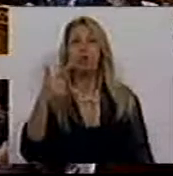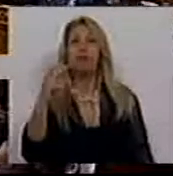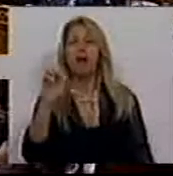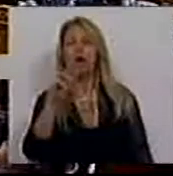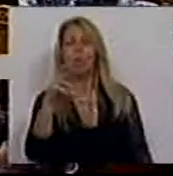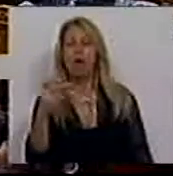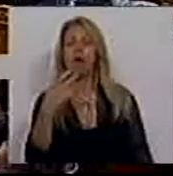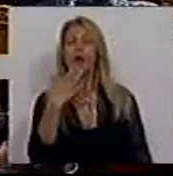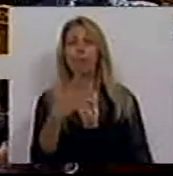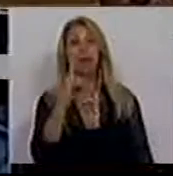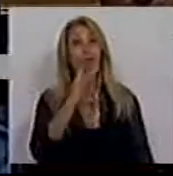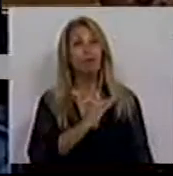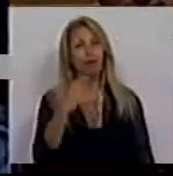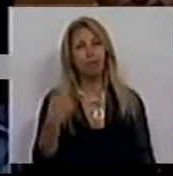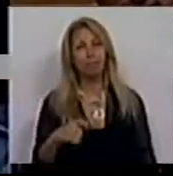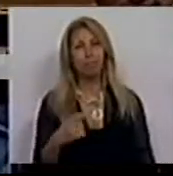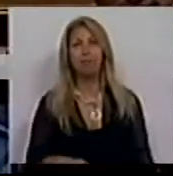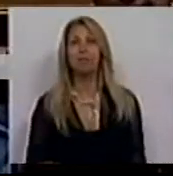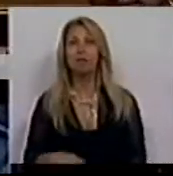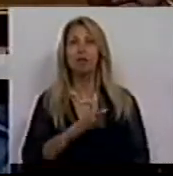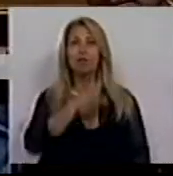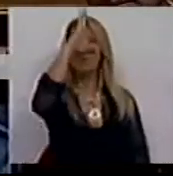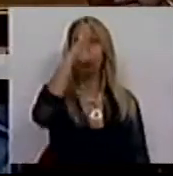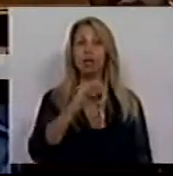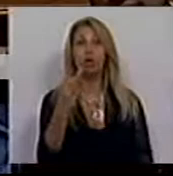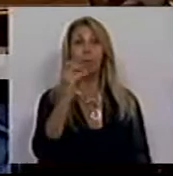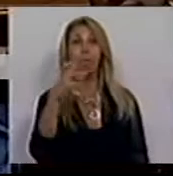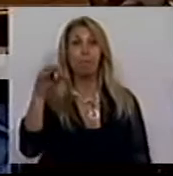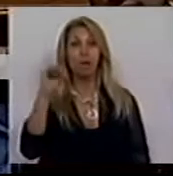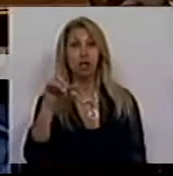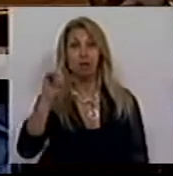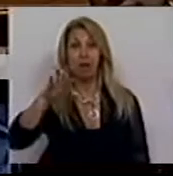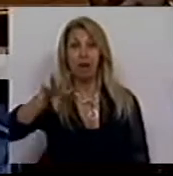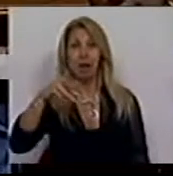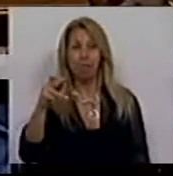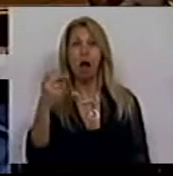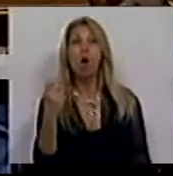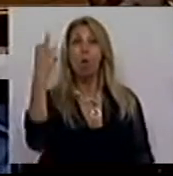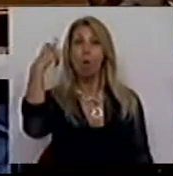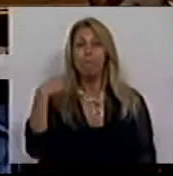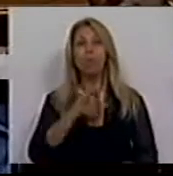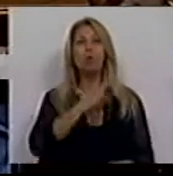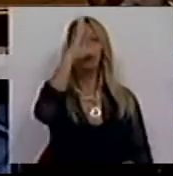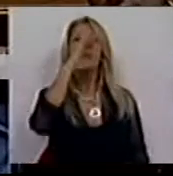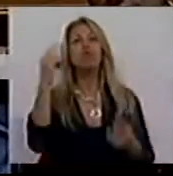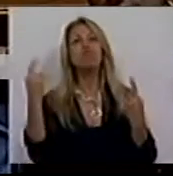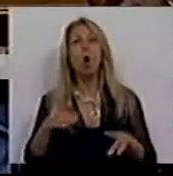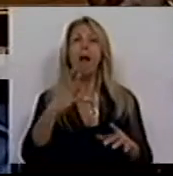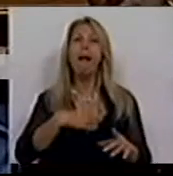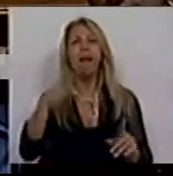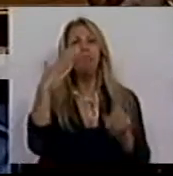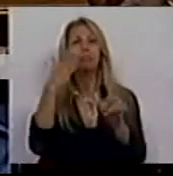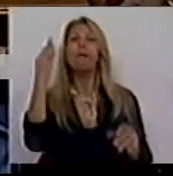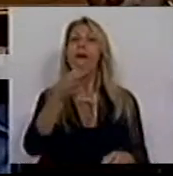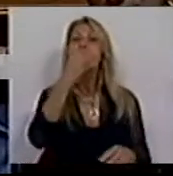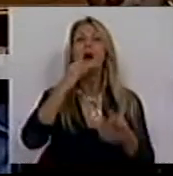Muito obrigada Sra. Presidente, Sra. Ministro Pires de Lima. Há um ano atrás o Sr. Ministro só queria falar de exportações,